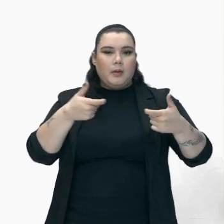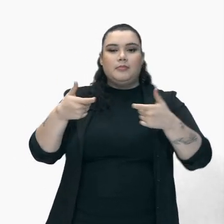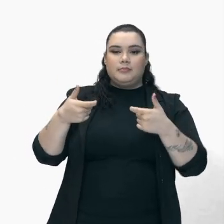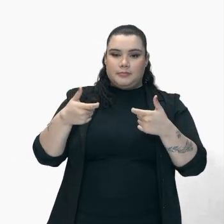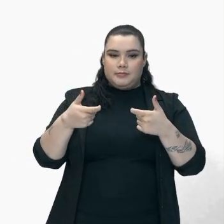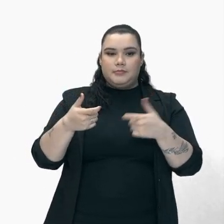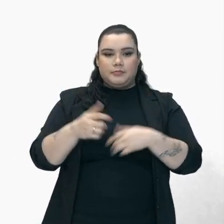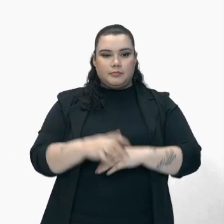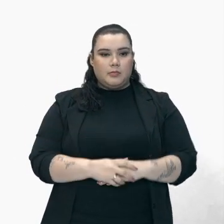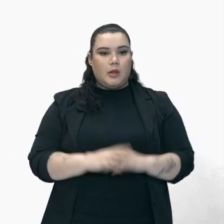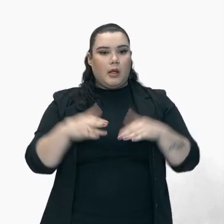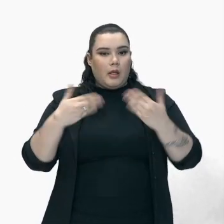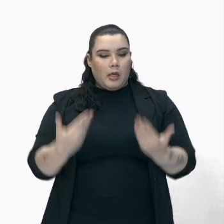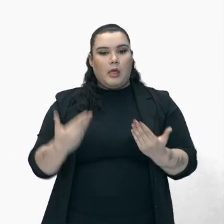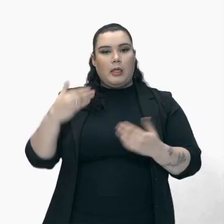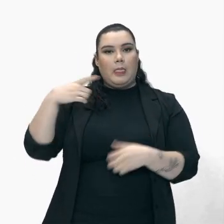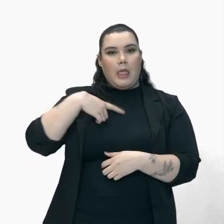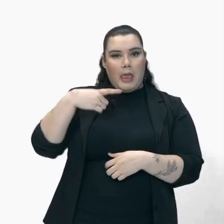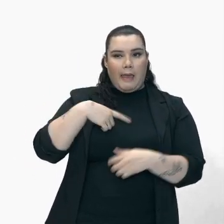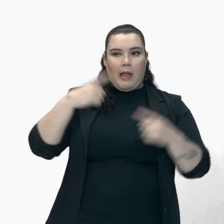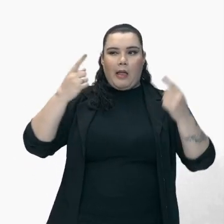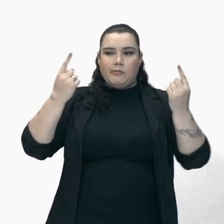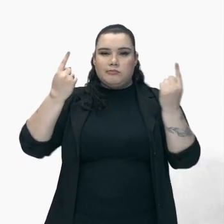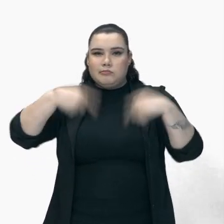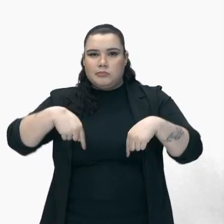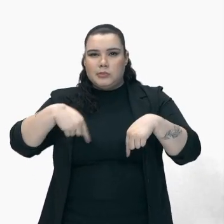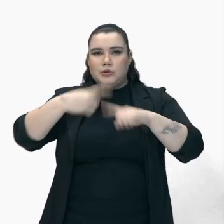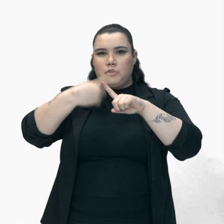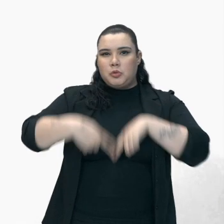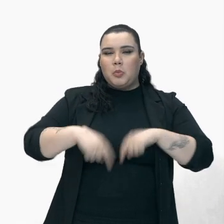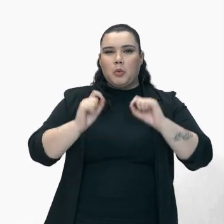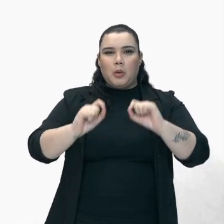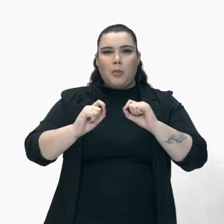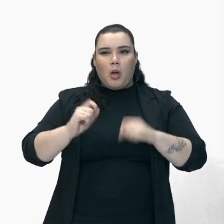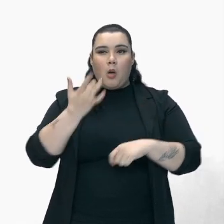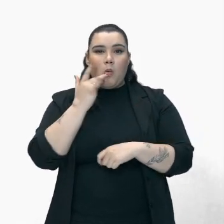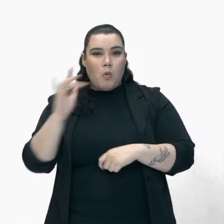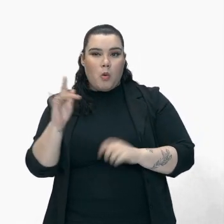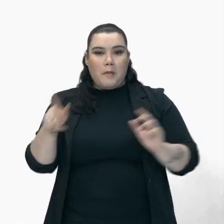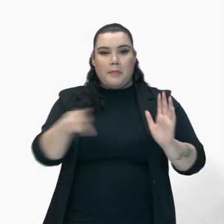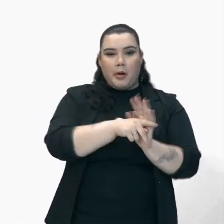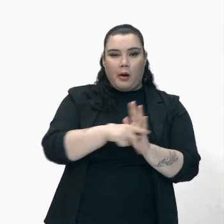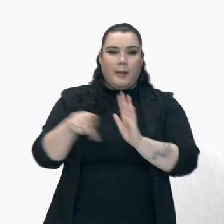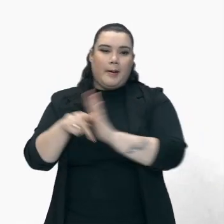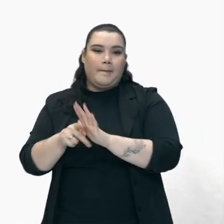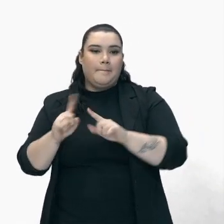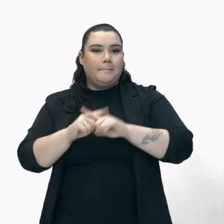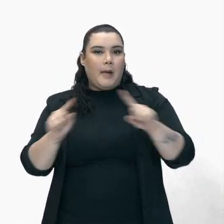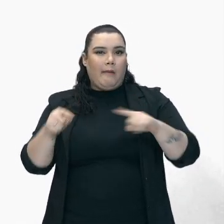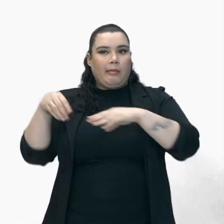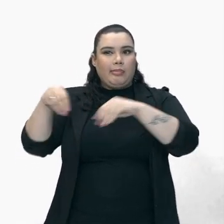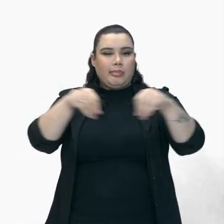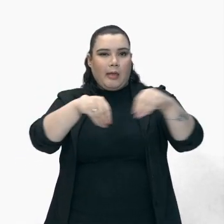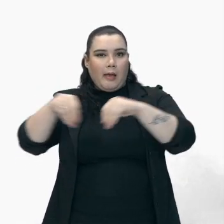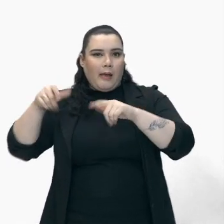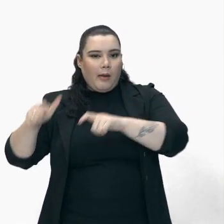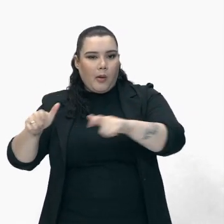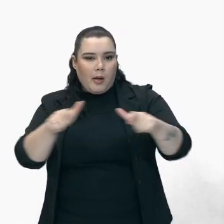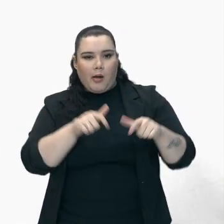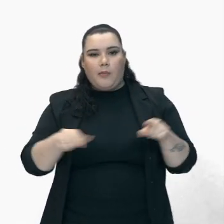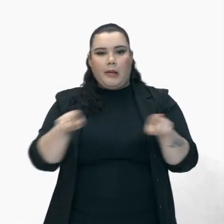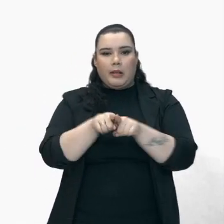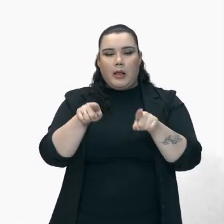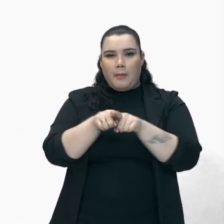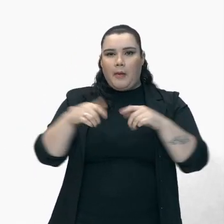Com eles Disputavam Não só o ouro Mas as terras A criação de gado Administração Das